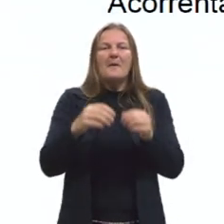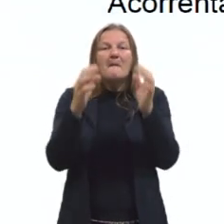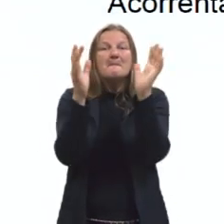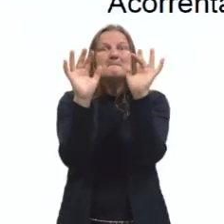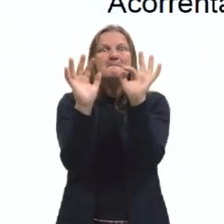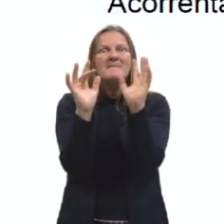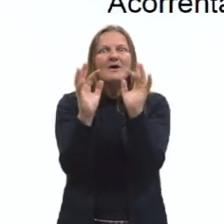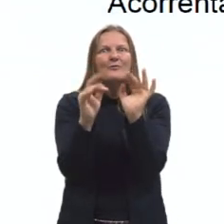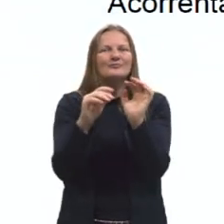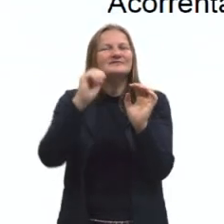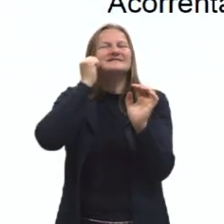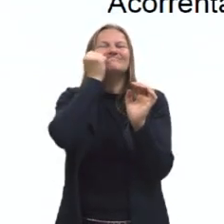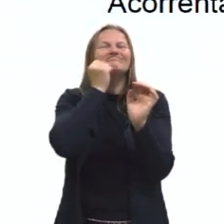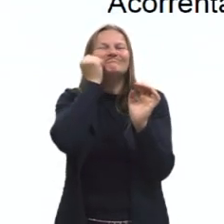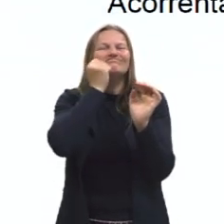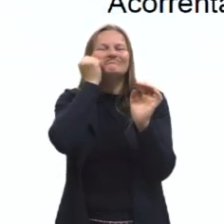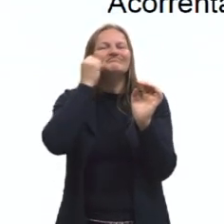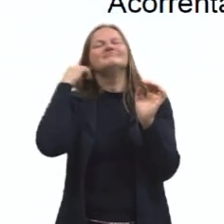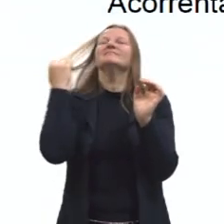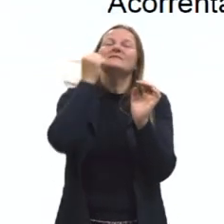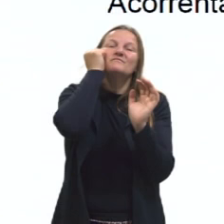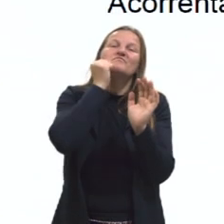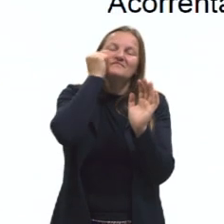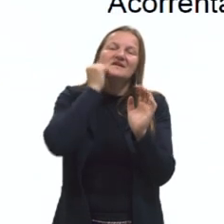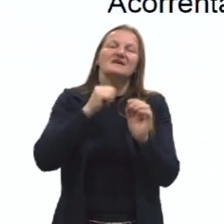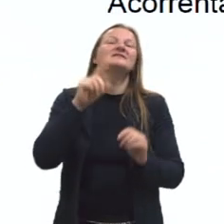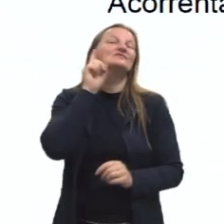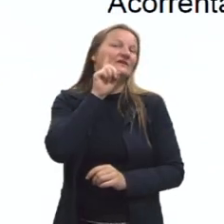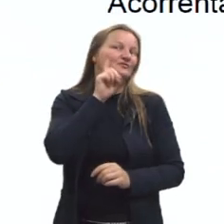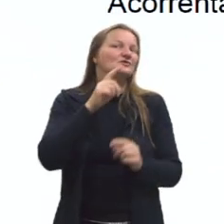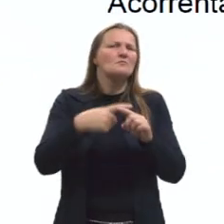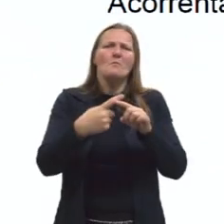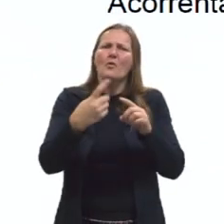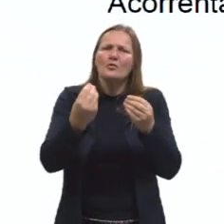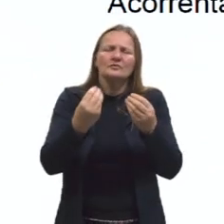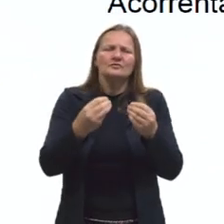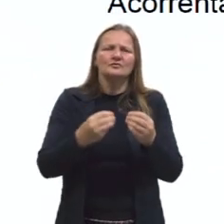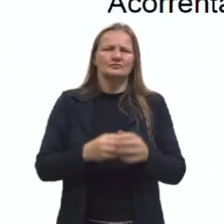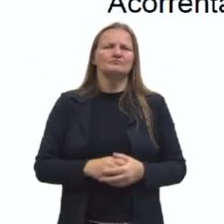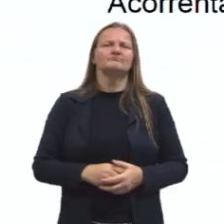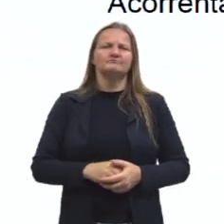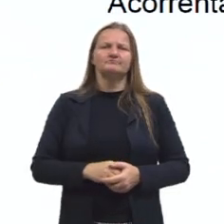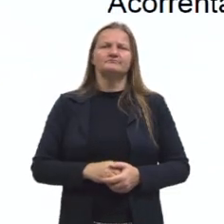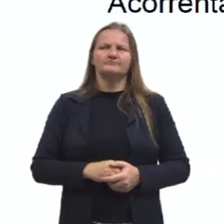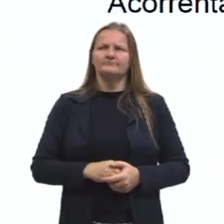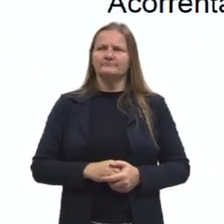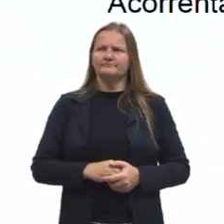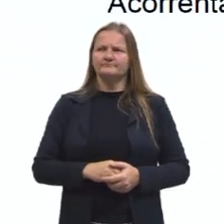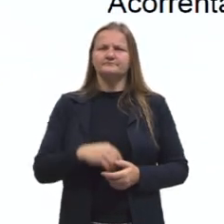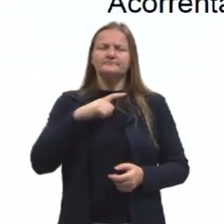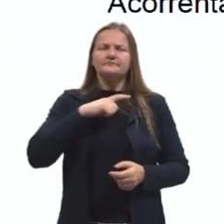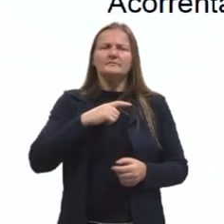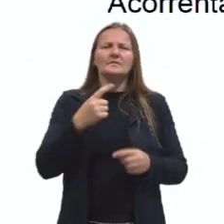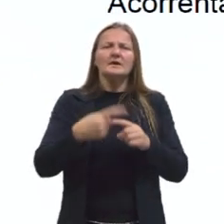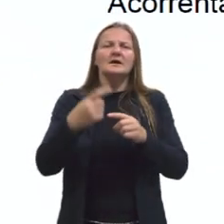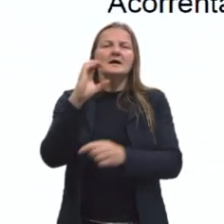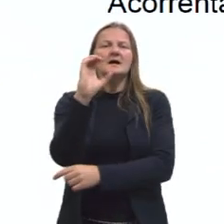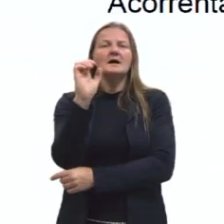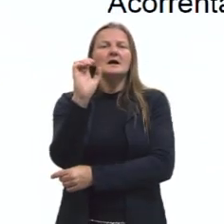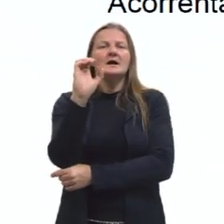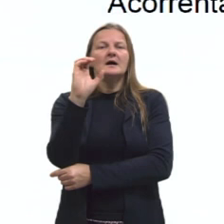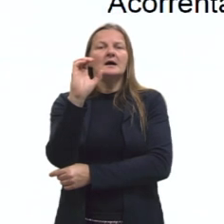mãos negras. Esse é o caso mais dos Estados Unidos, que tinha plantation de algodão. E agora ele vai mencionar Ganga Zumba.